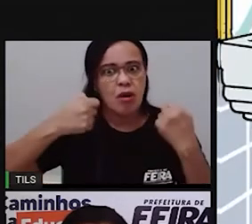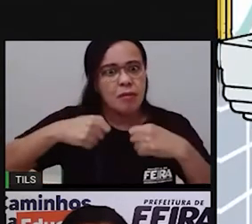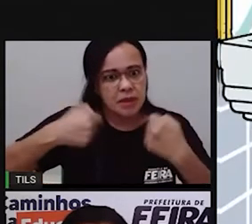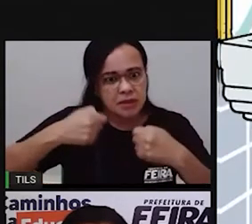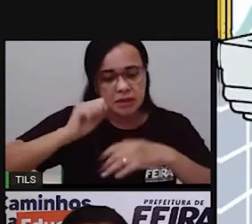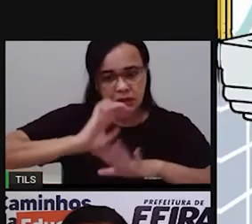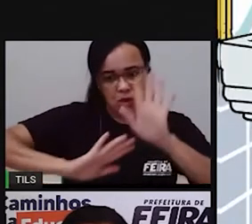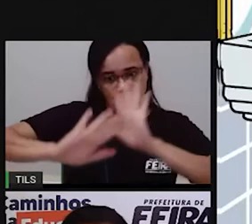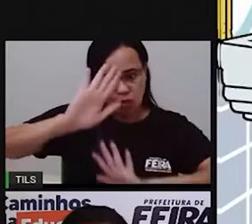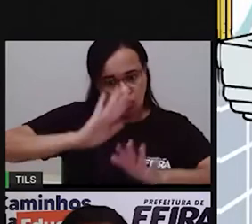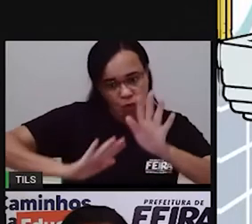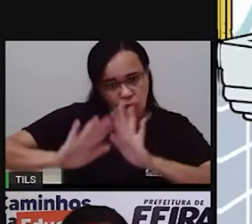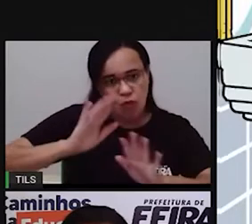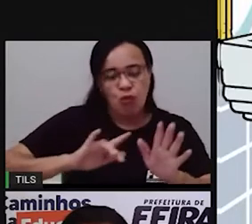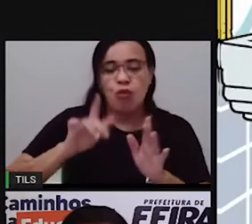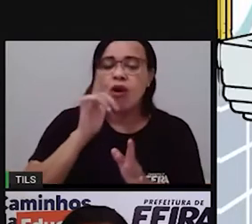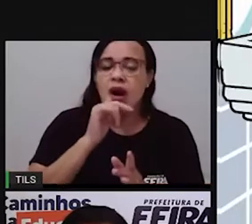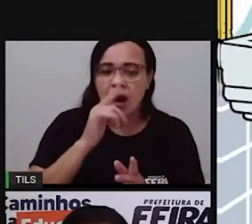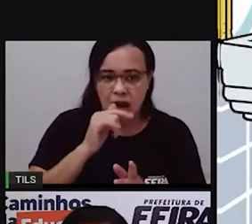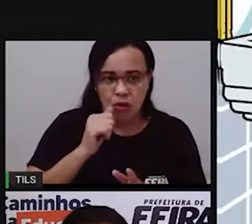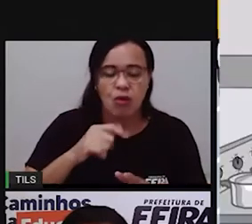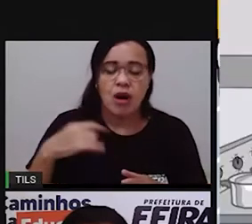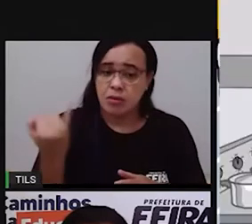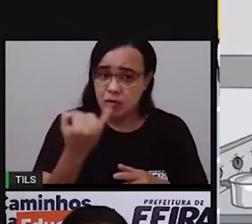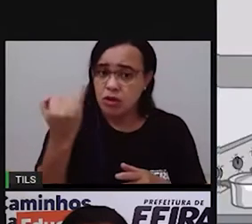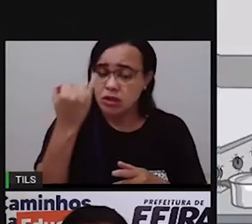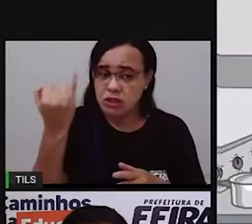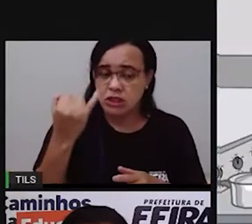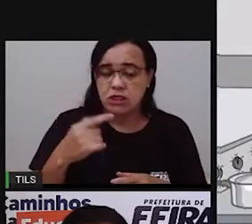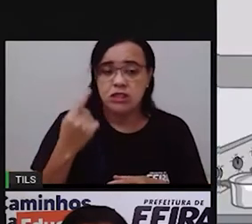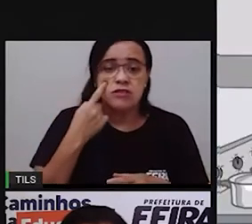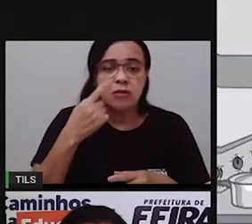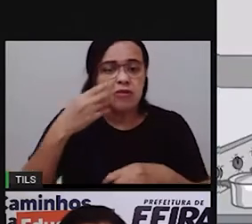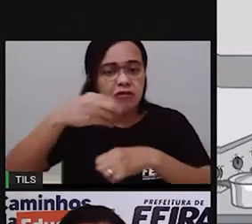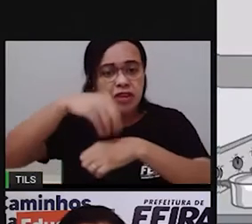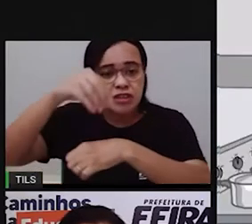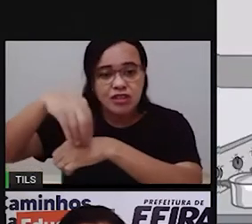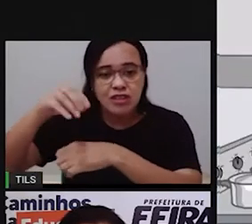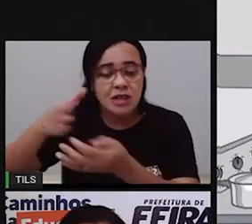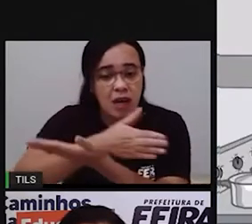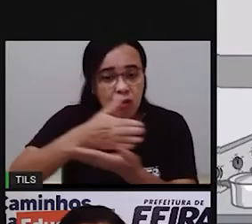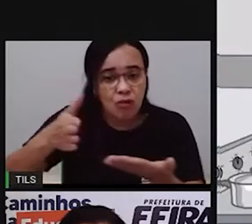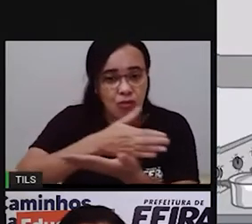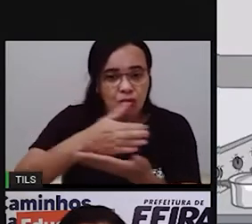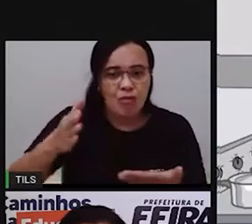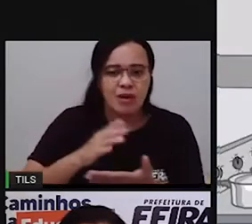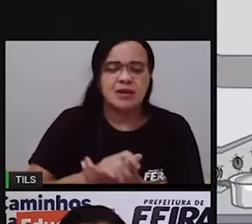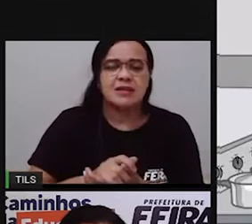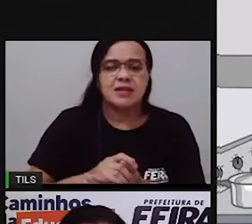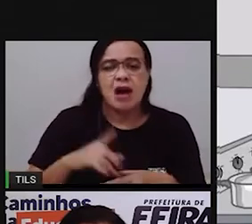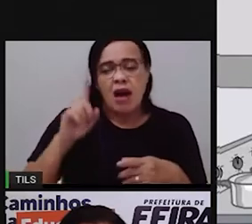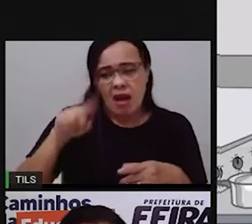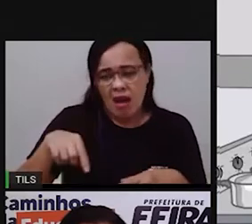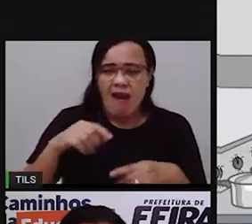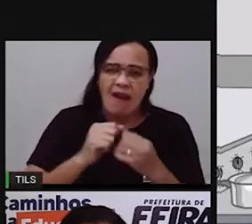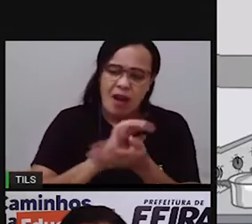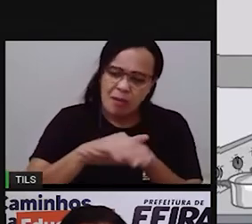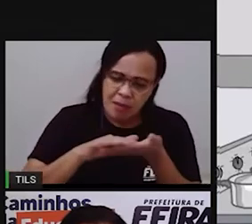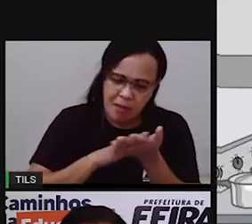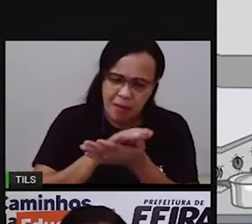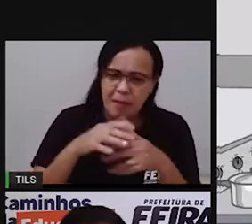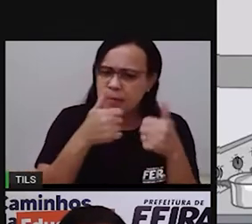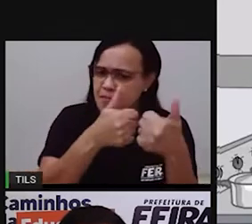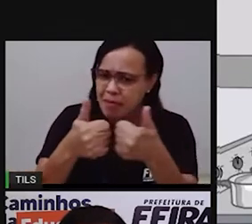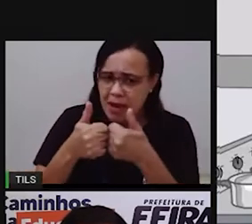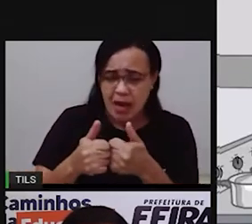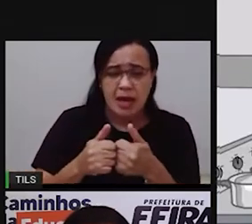Isso mesmo, Cristal! Vamos até a cozinha para algumas dicas. Olha só, mamãe! Lavei bem minhas mãos. Agora eu posso almoçar? Claro que